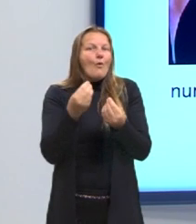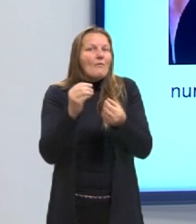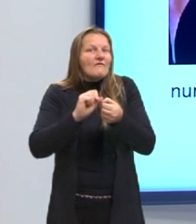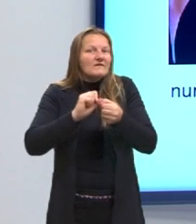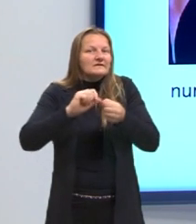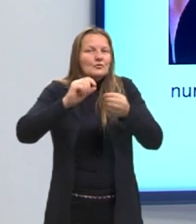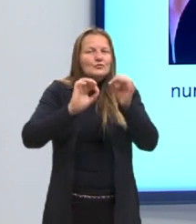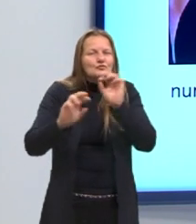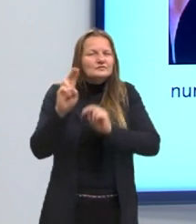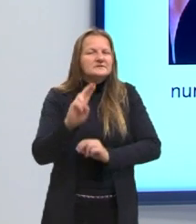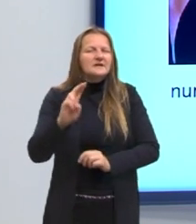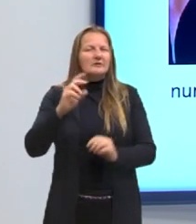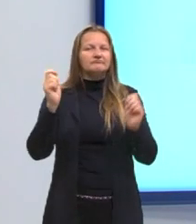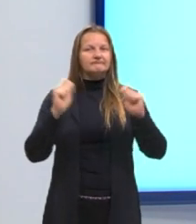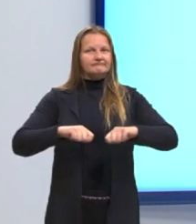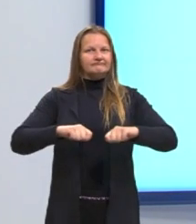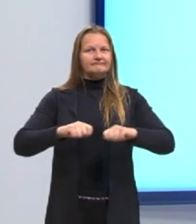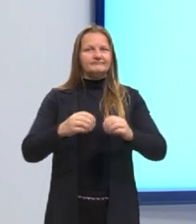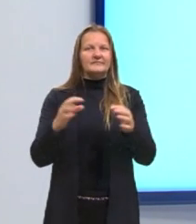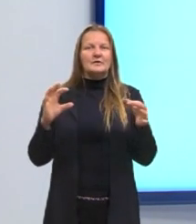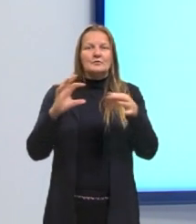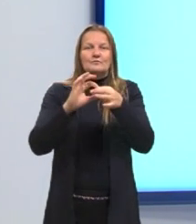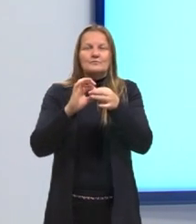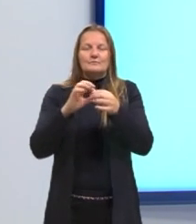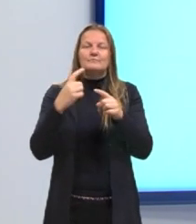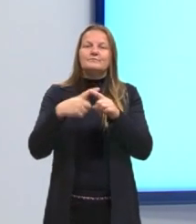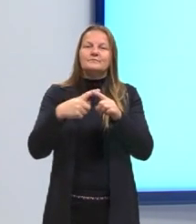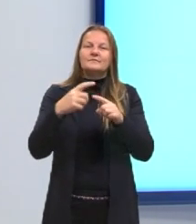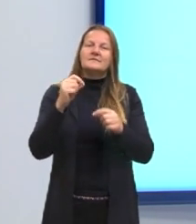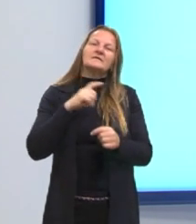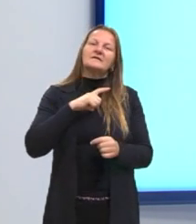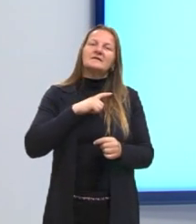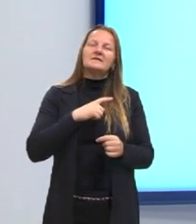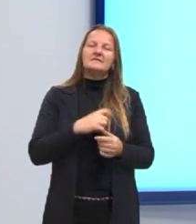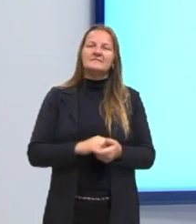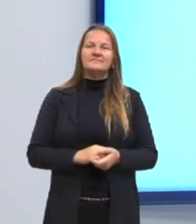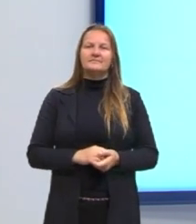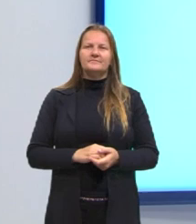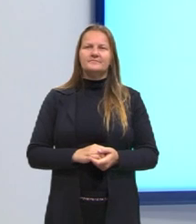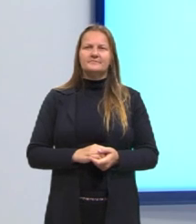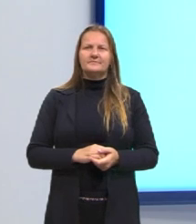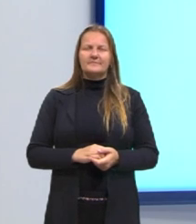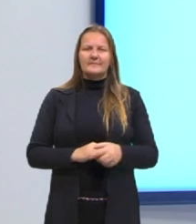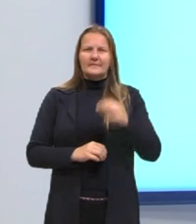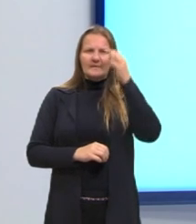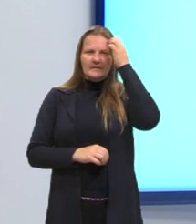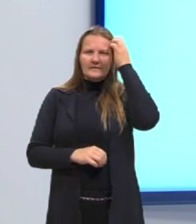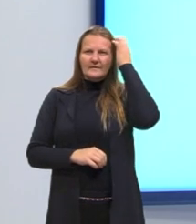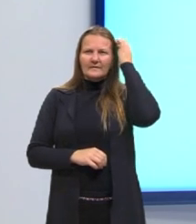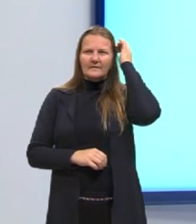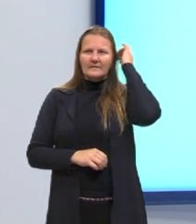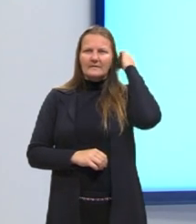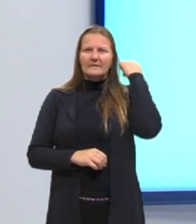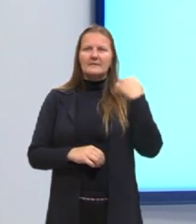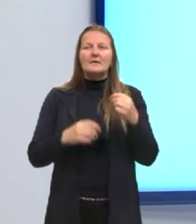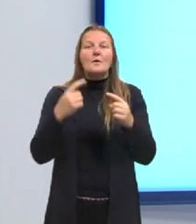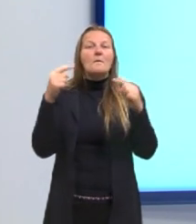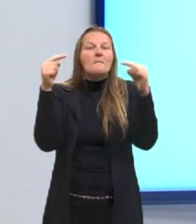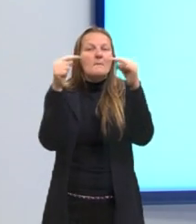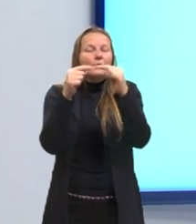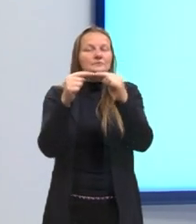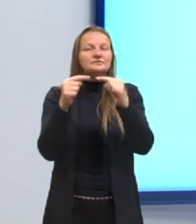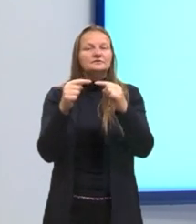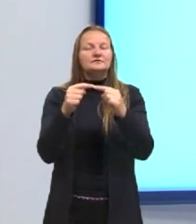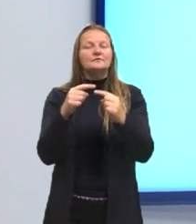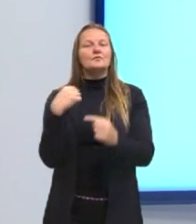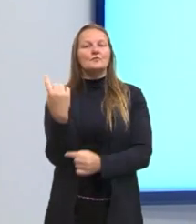alinhar as competências. Por quê? E aí, a gente vai entrar agora no motivo pelo qual